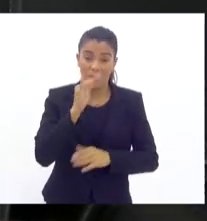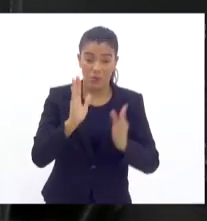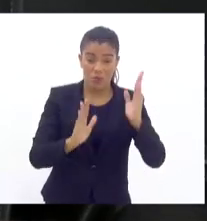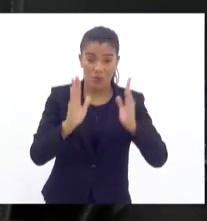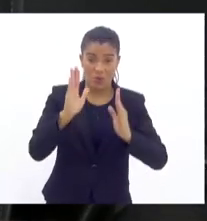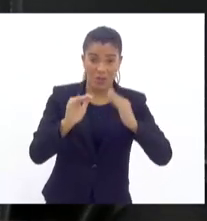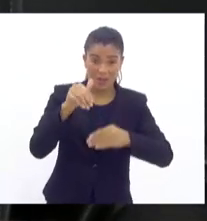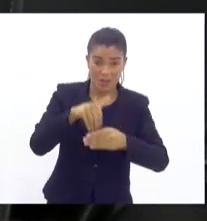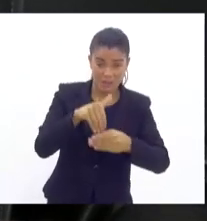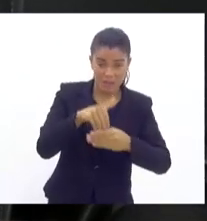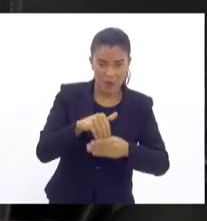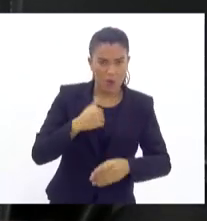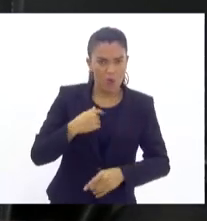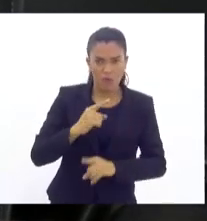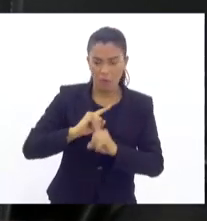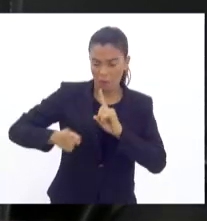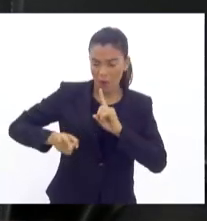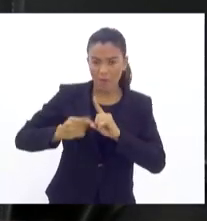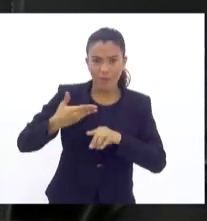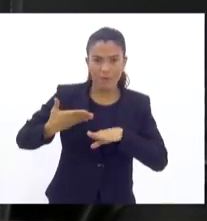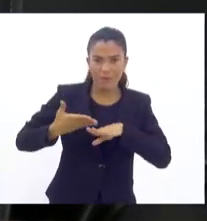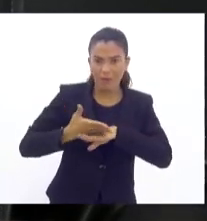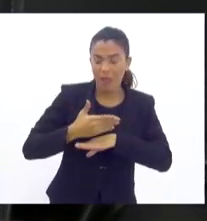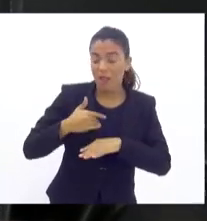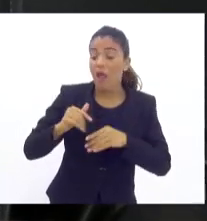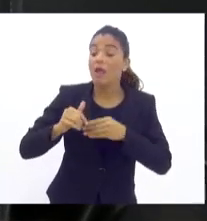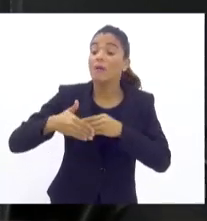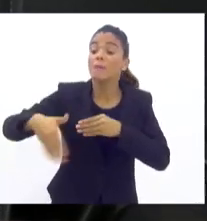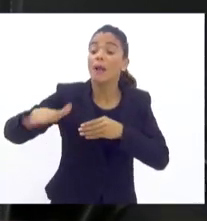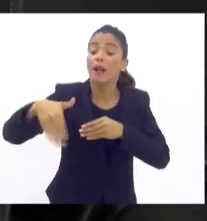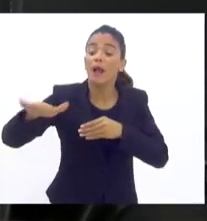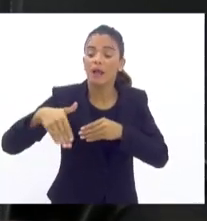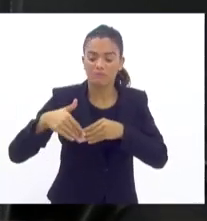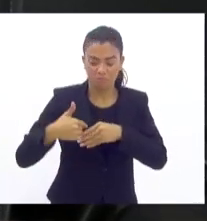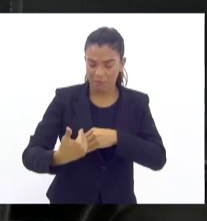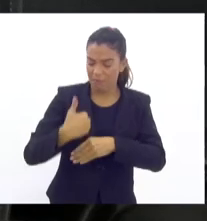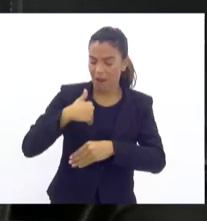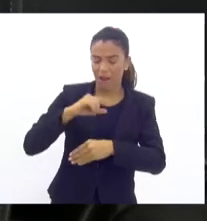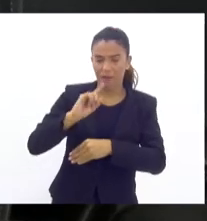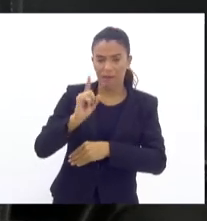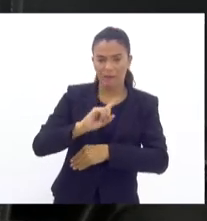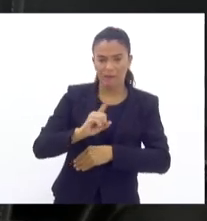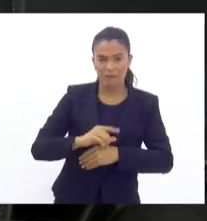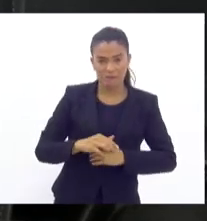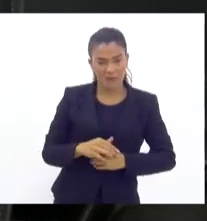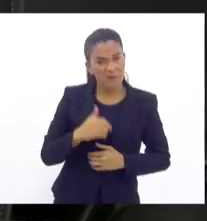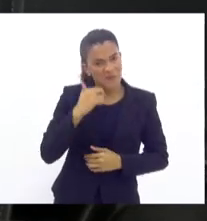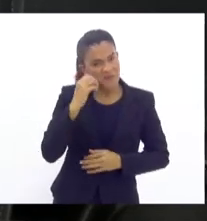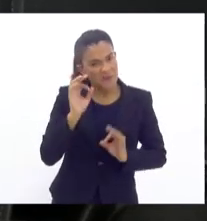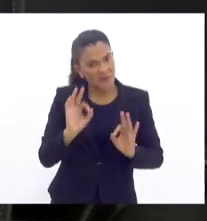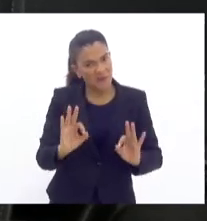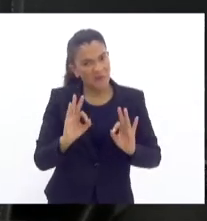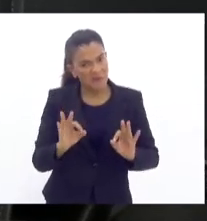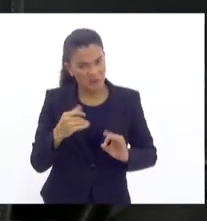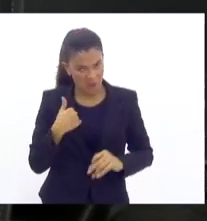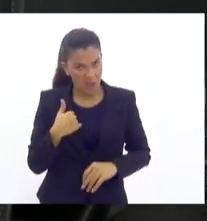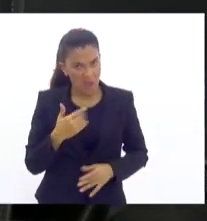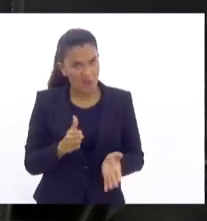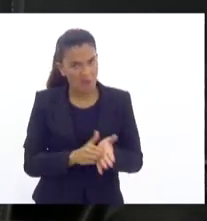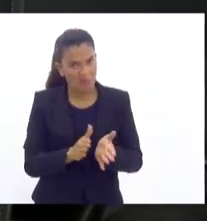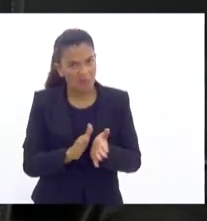impedido, Márcio. Diversas vezes é daqui para lá uma vergonha falar isso. Vergonha. Eu cobrava